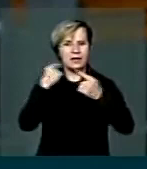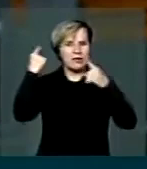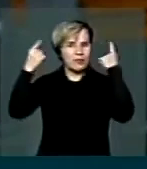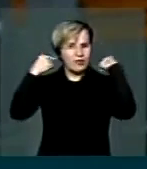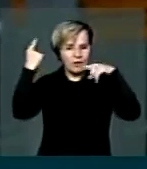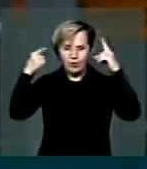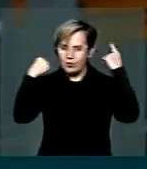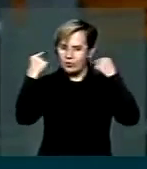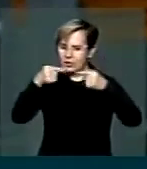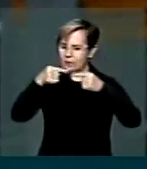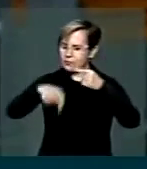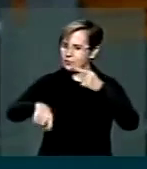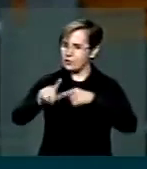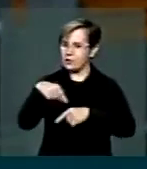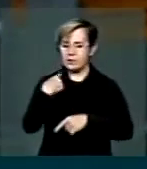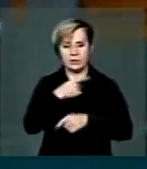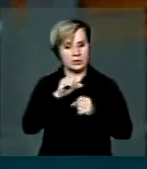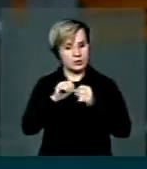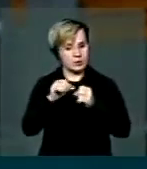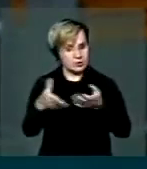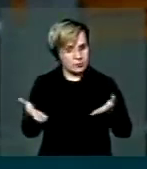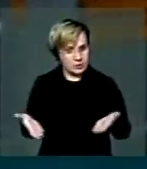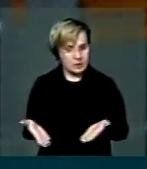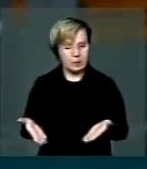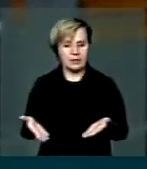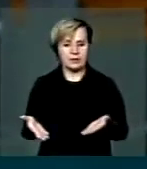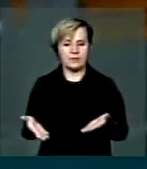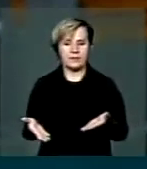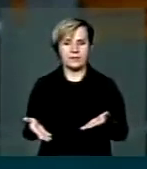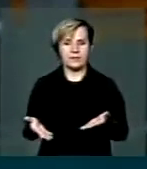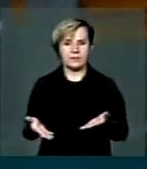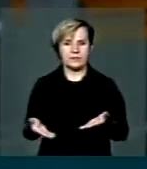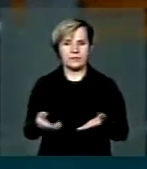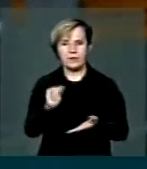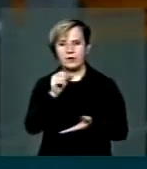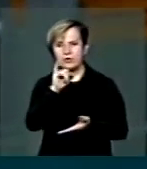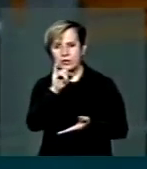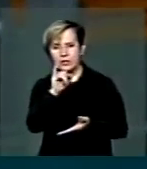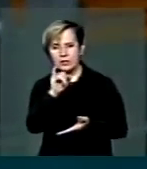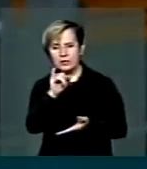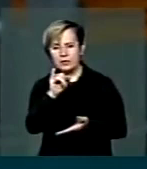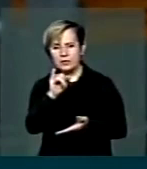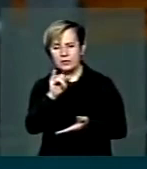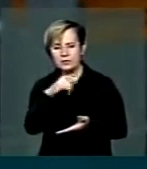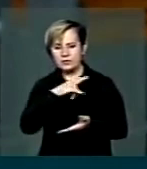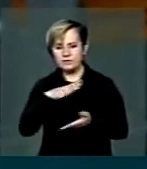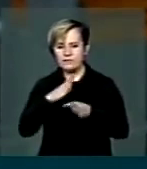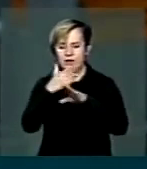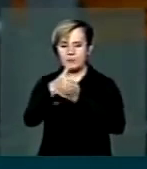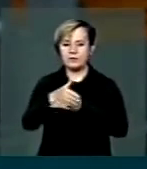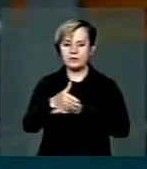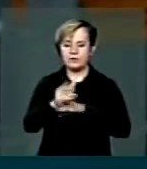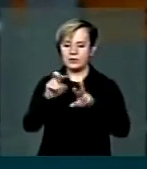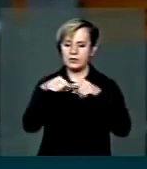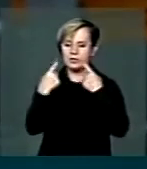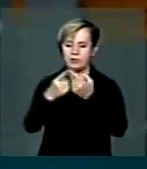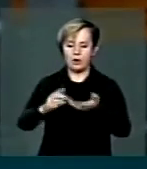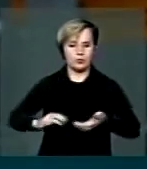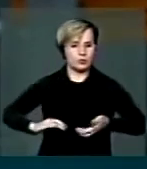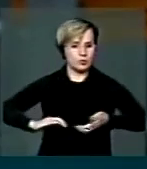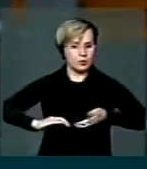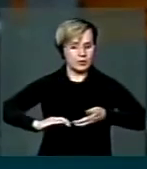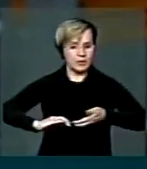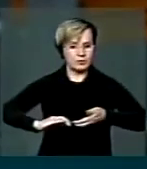a aberração que nós vamos cometer se de fato formos a uma sessão do Congresso para